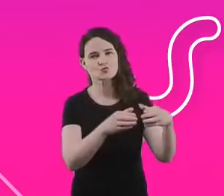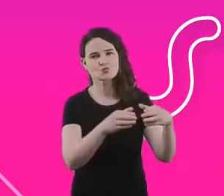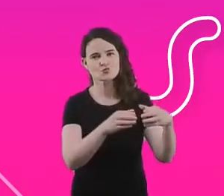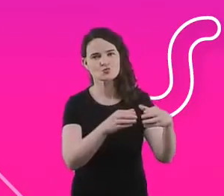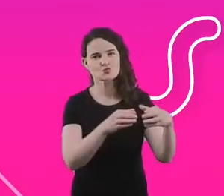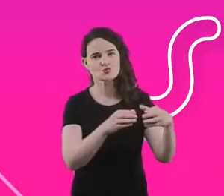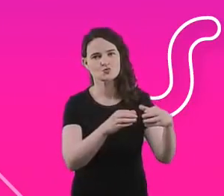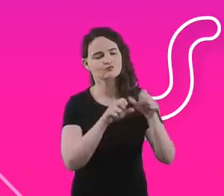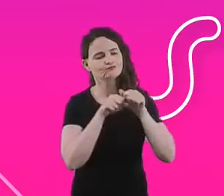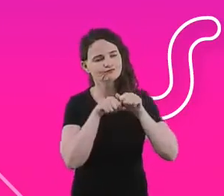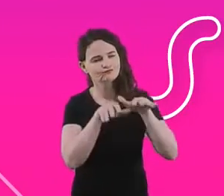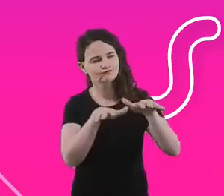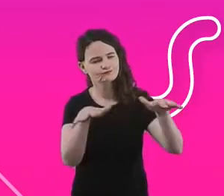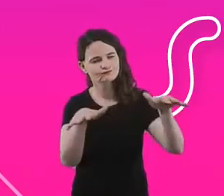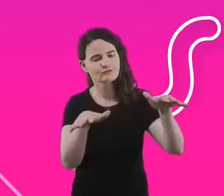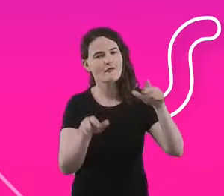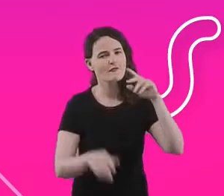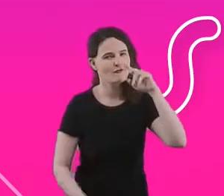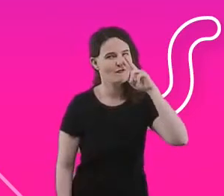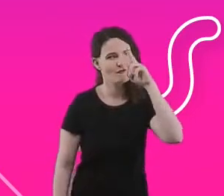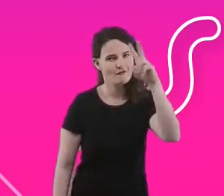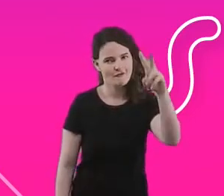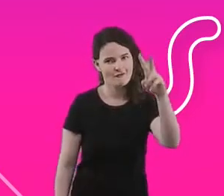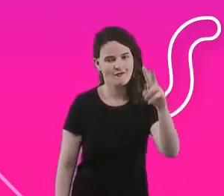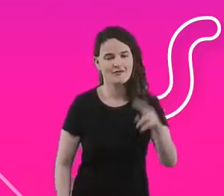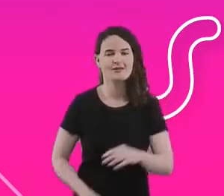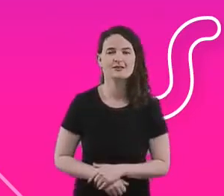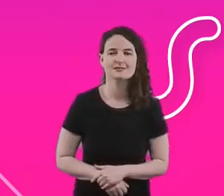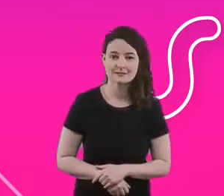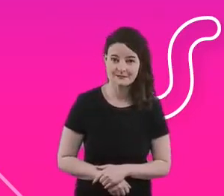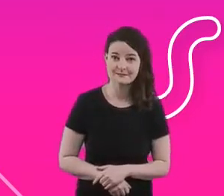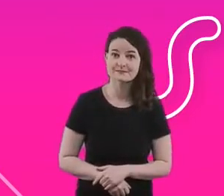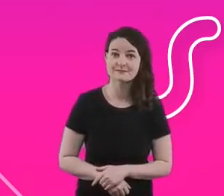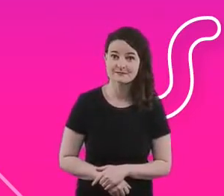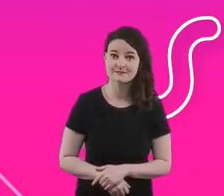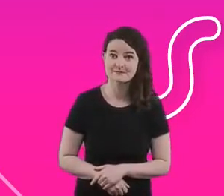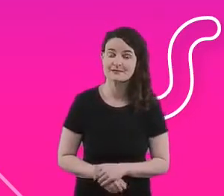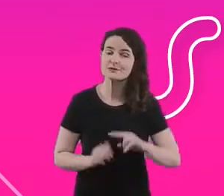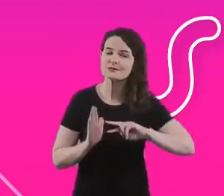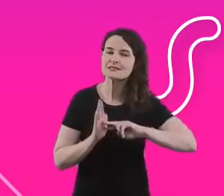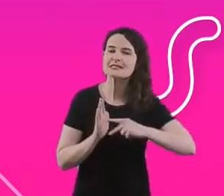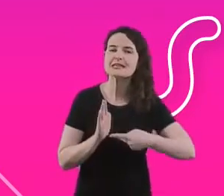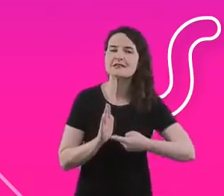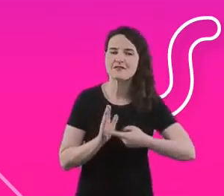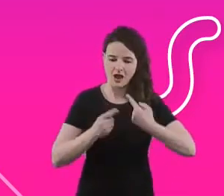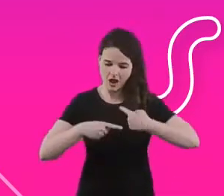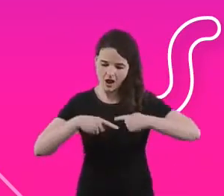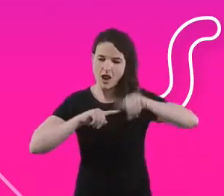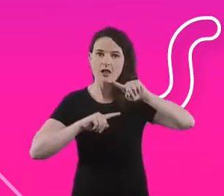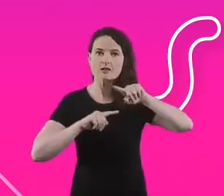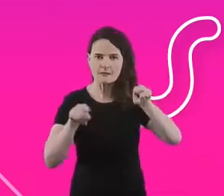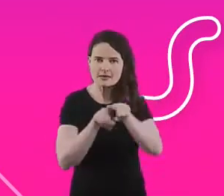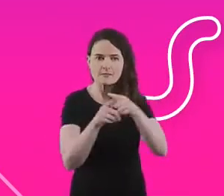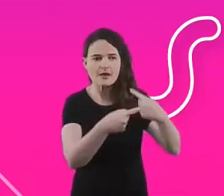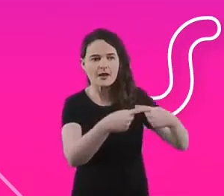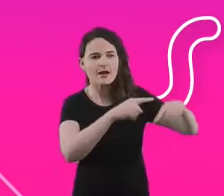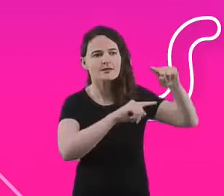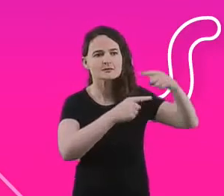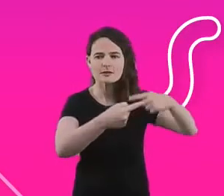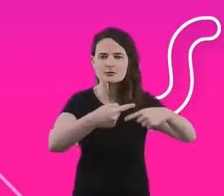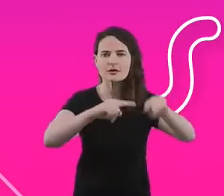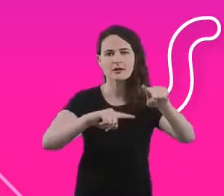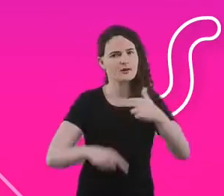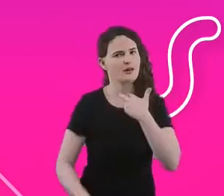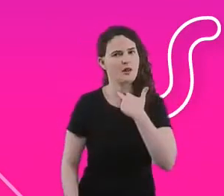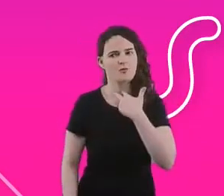então a gente está querendo, a gente fala muito de um mundo de um crescimento compartilhado e sustentável, então a gente tem que desenvolver nosso ecossistema, a não pode só falar